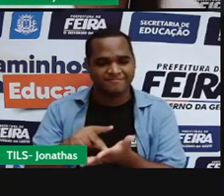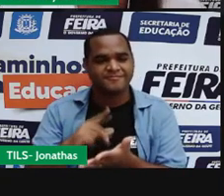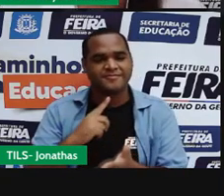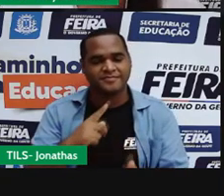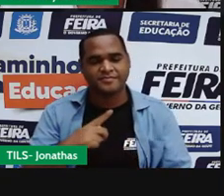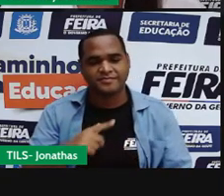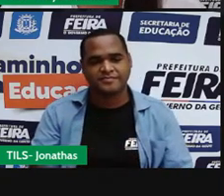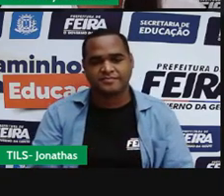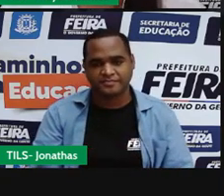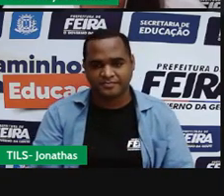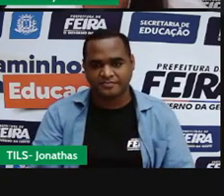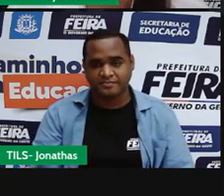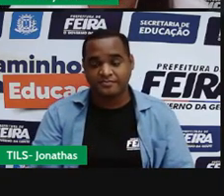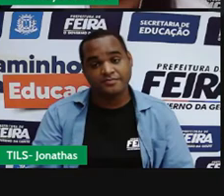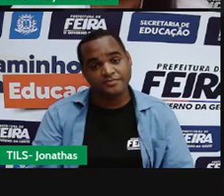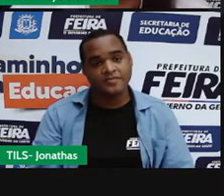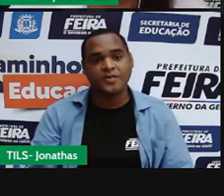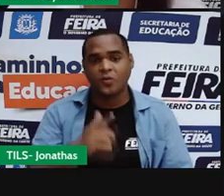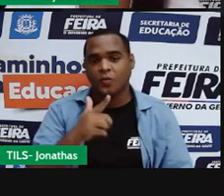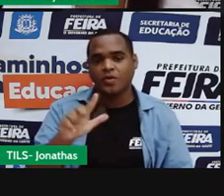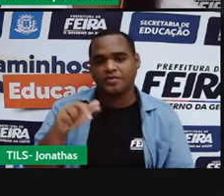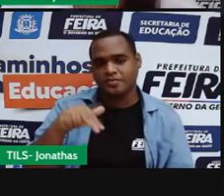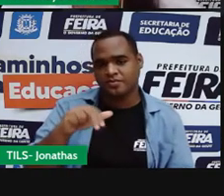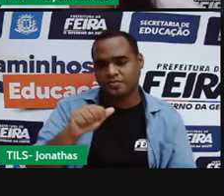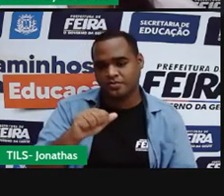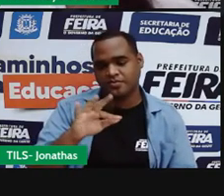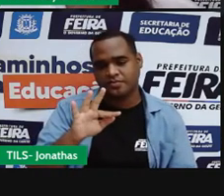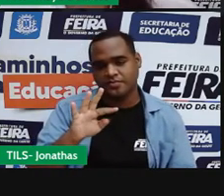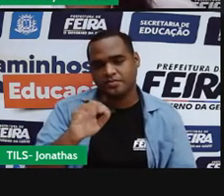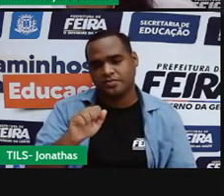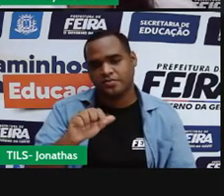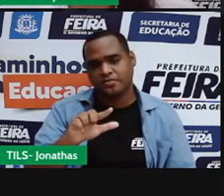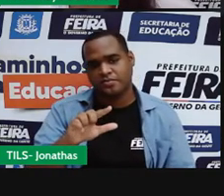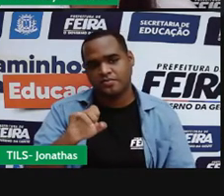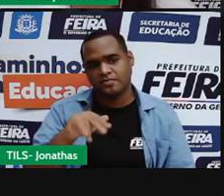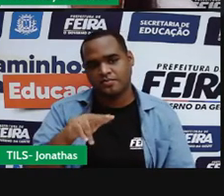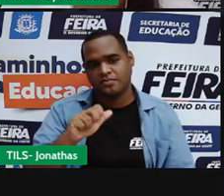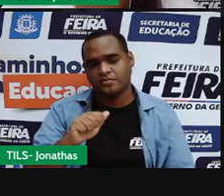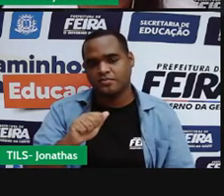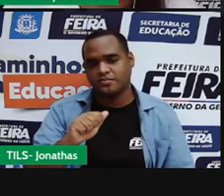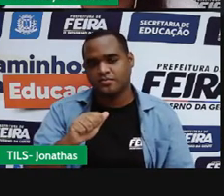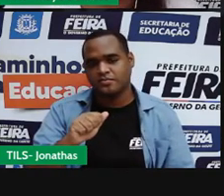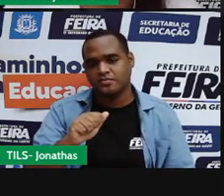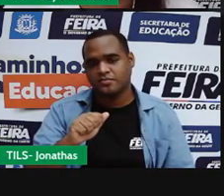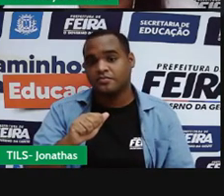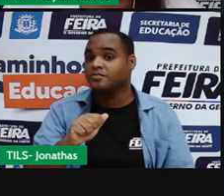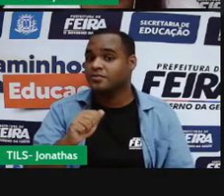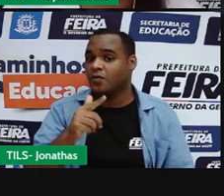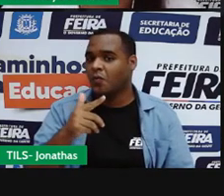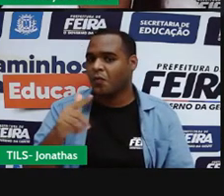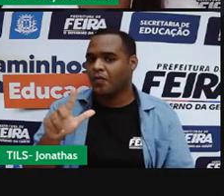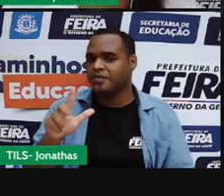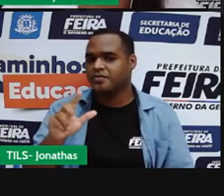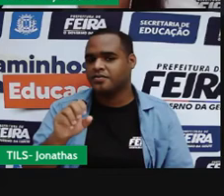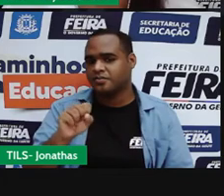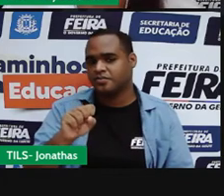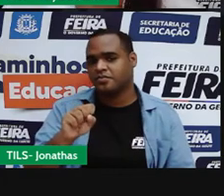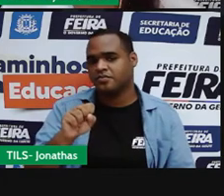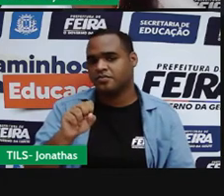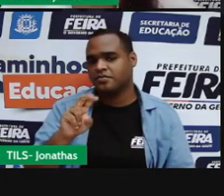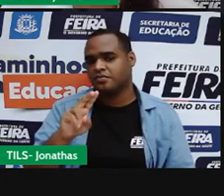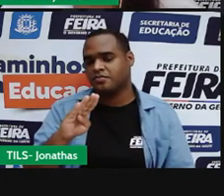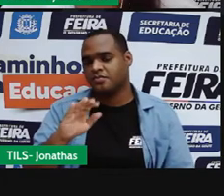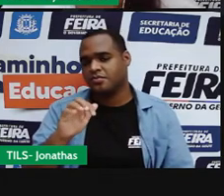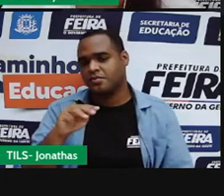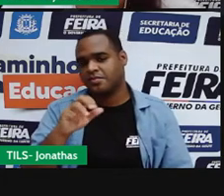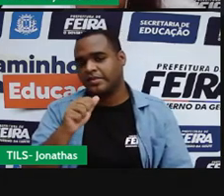A naftalina aqui, que vai desaparecer em algum momento, é um exemplo de sublimação. Passou do estado sólido, dessas bolinhas aqui, para